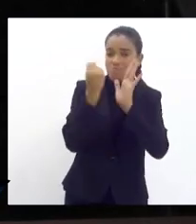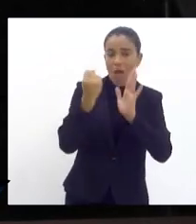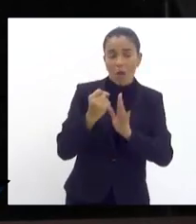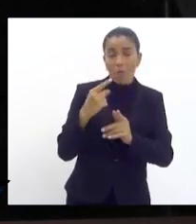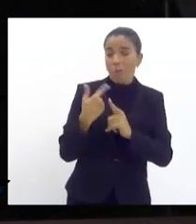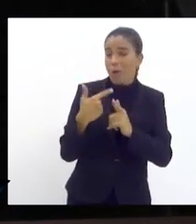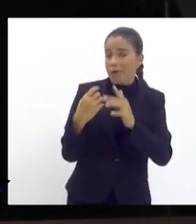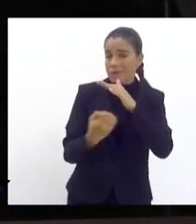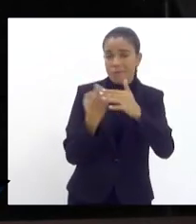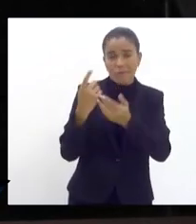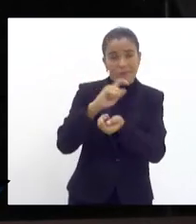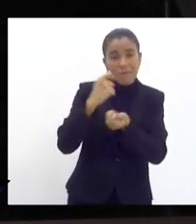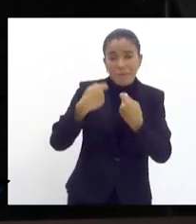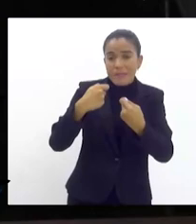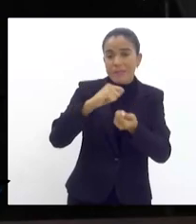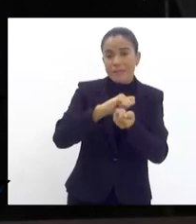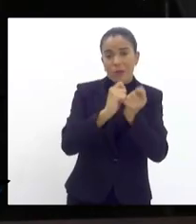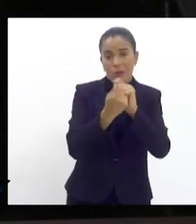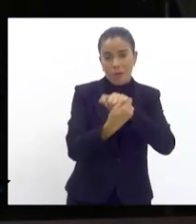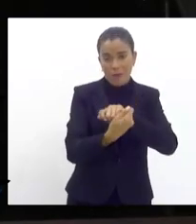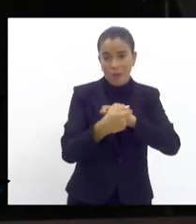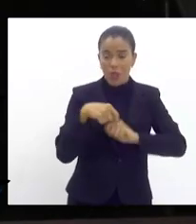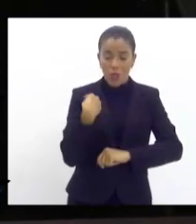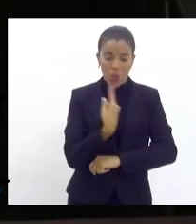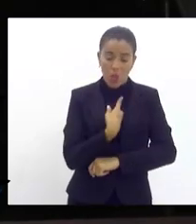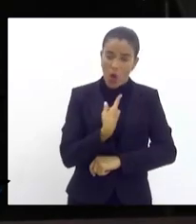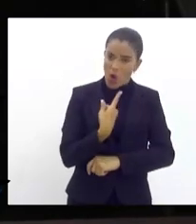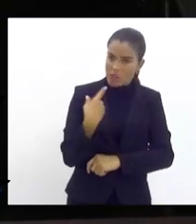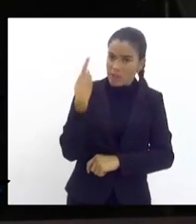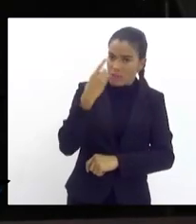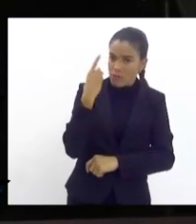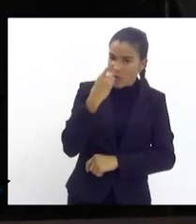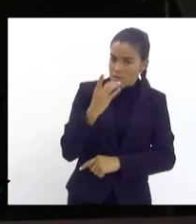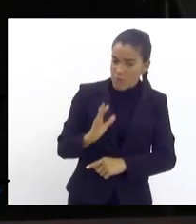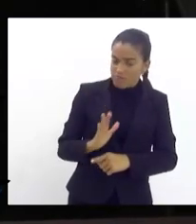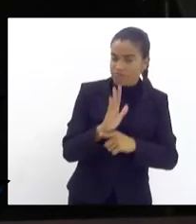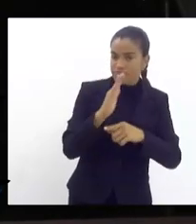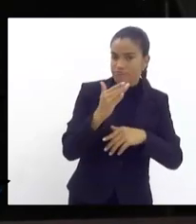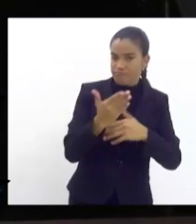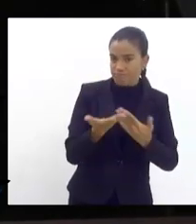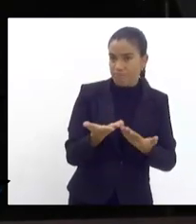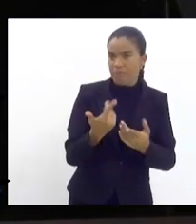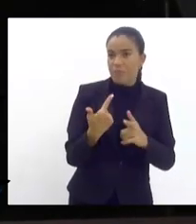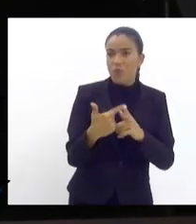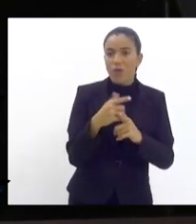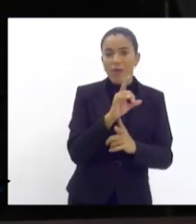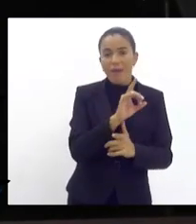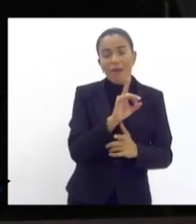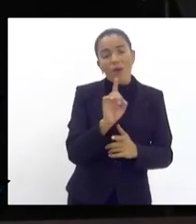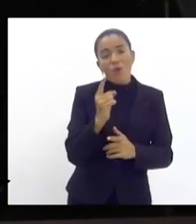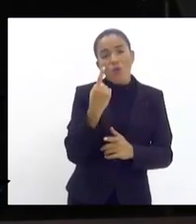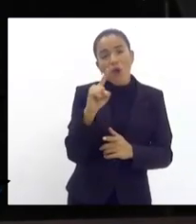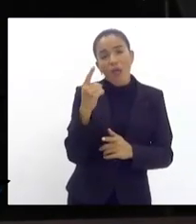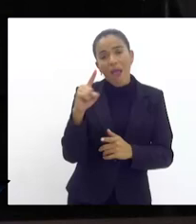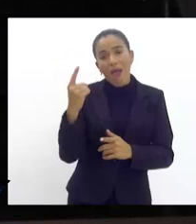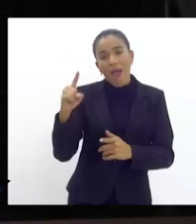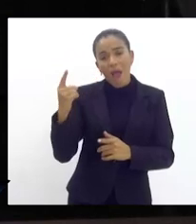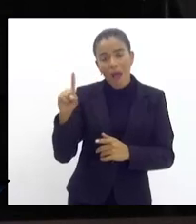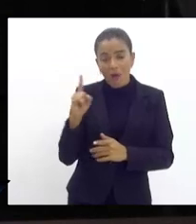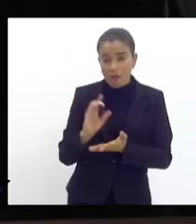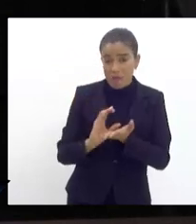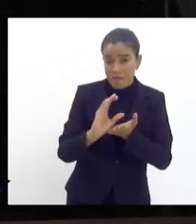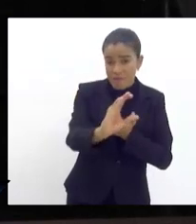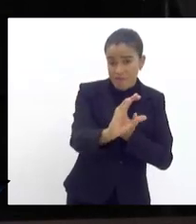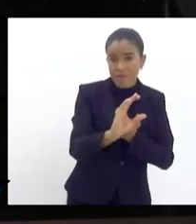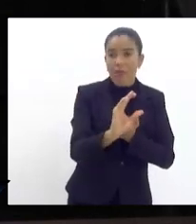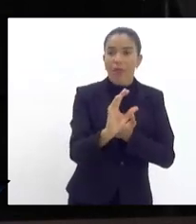e nós estaremos cobrando todos nós enquanto parlamentares temos interesse nessa matéria porque para cada um real que você veste em saneamento